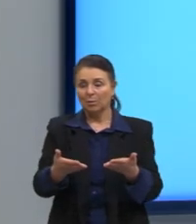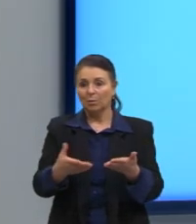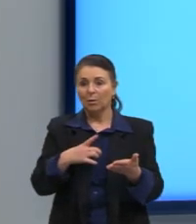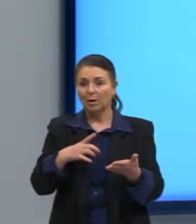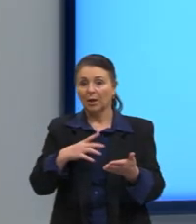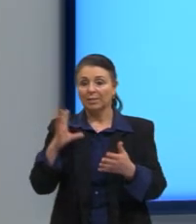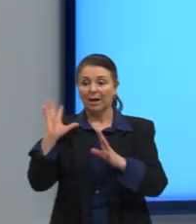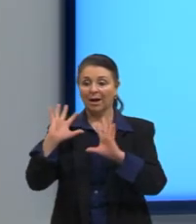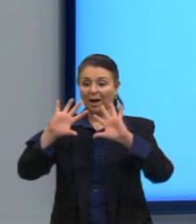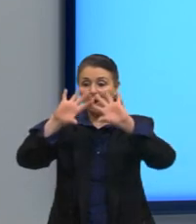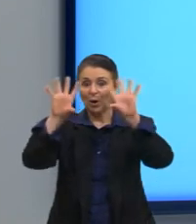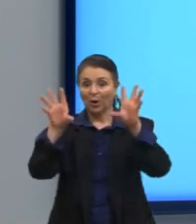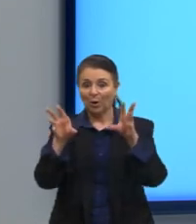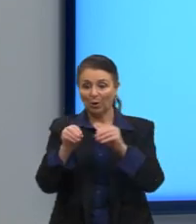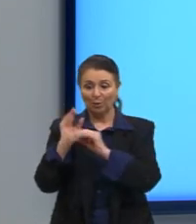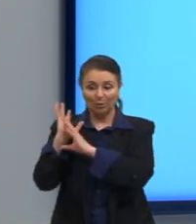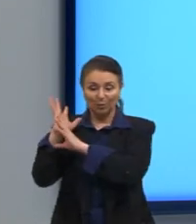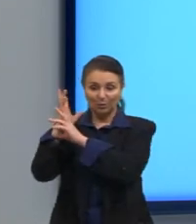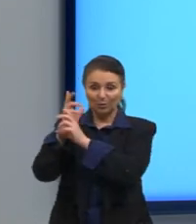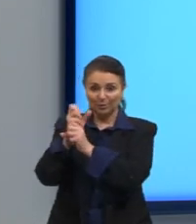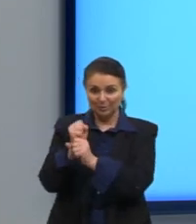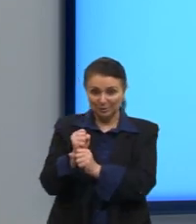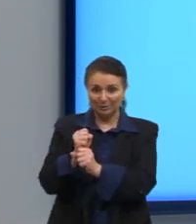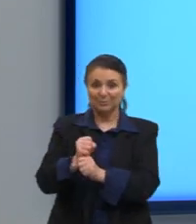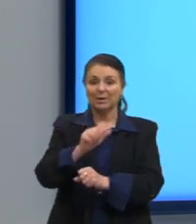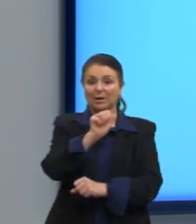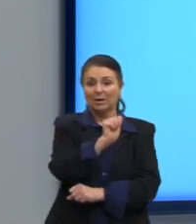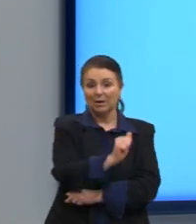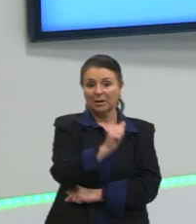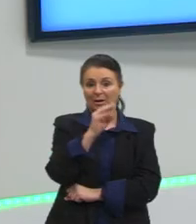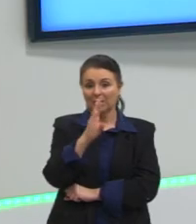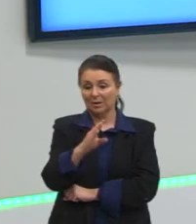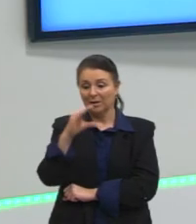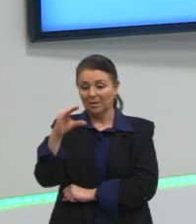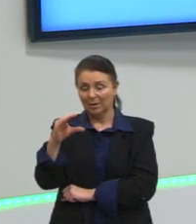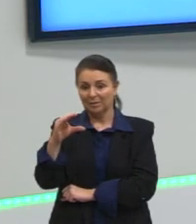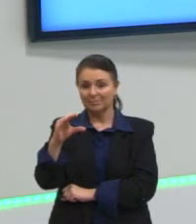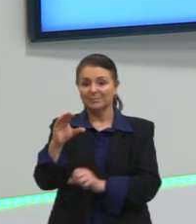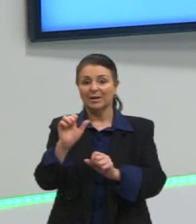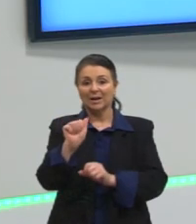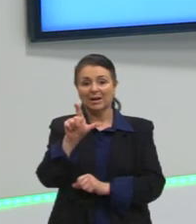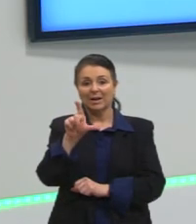conclusão, né? Portanto, os pontos A, B e C estão alinhados.